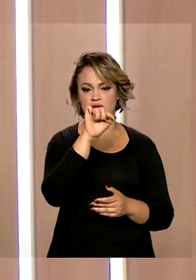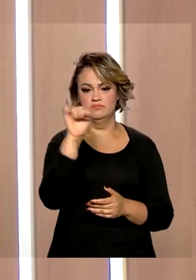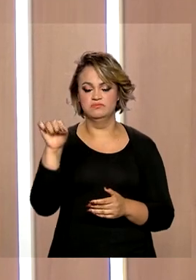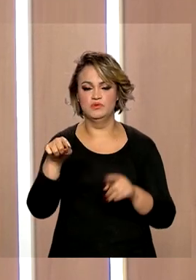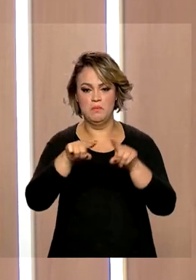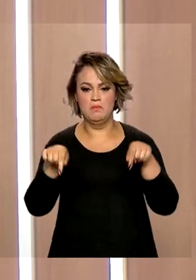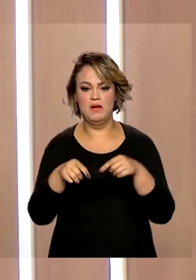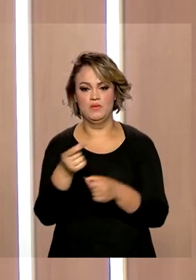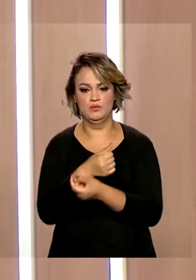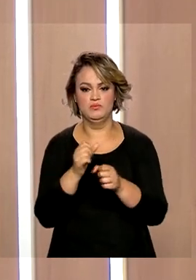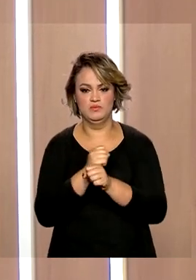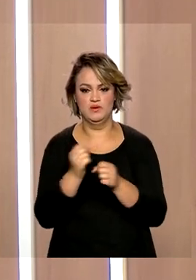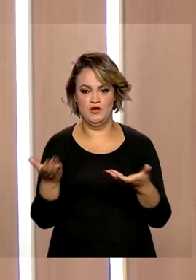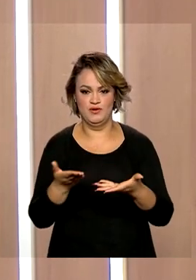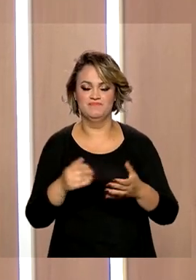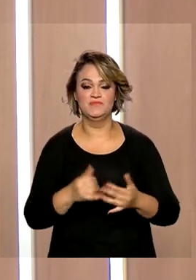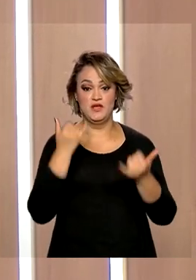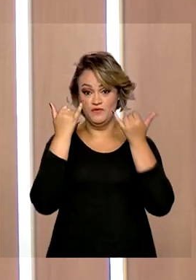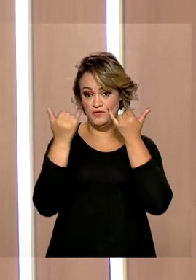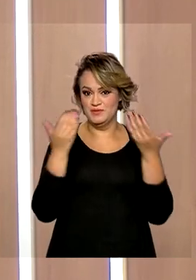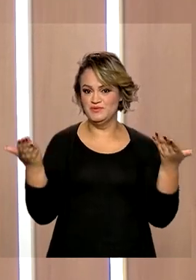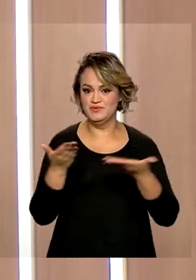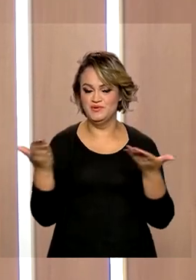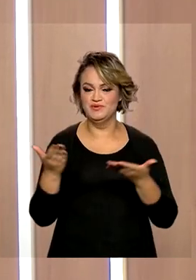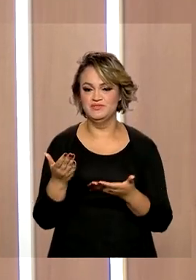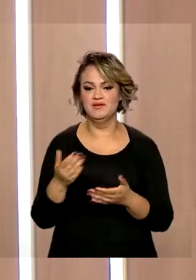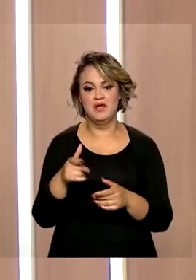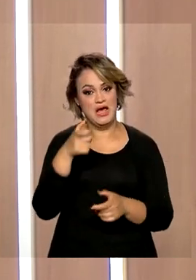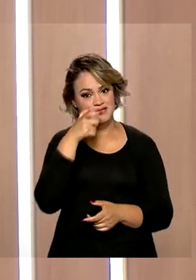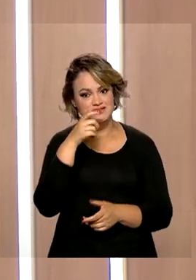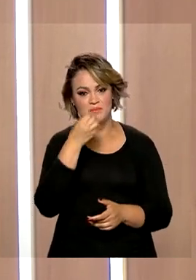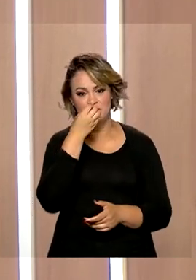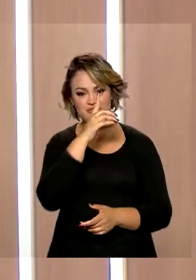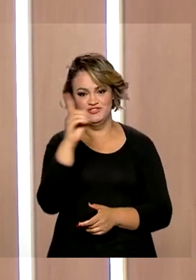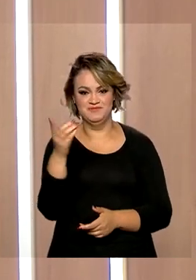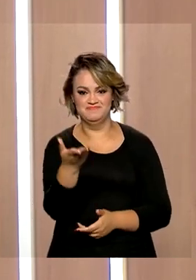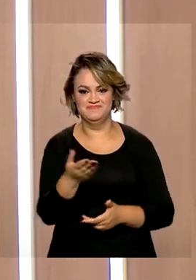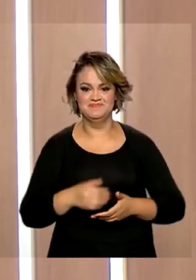macroeconômicos deste ano. Essa a informação que nós temos para hoje. Continue conosco. Tenha um ótimo dia.